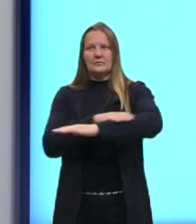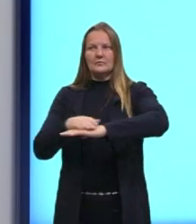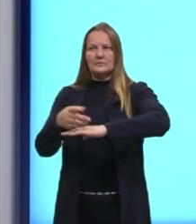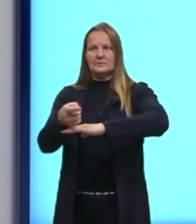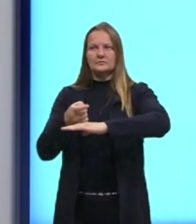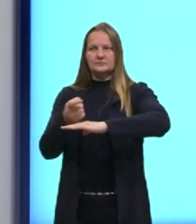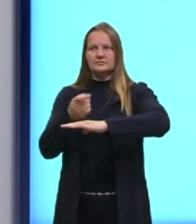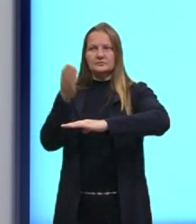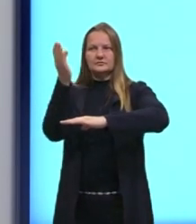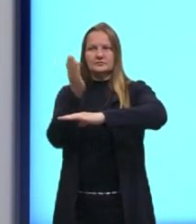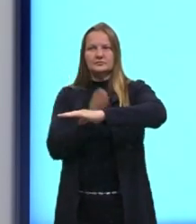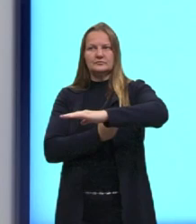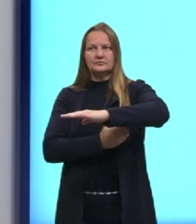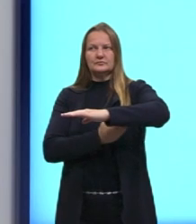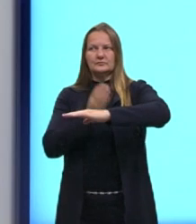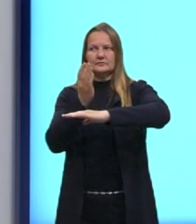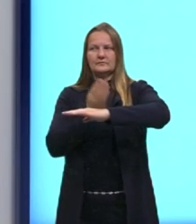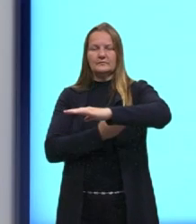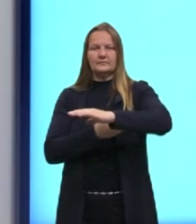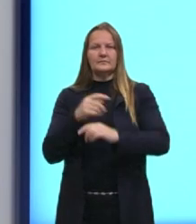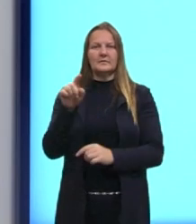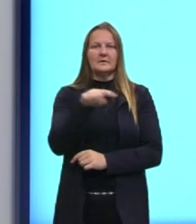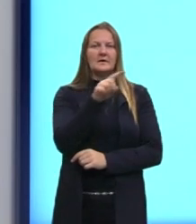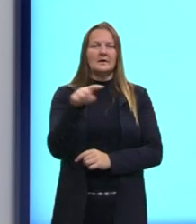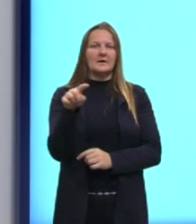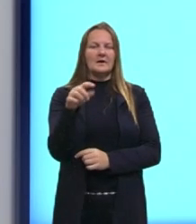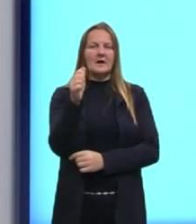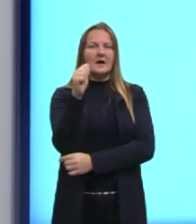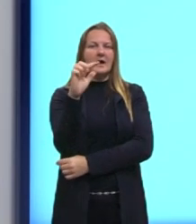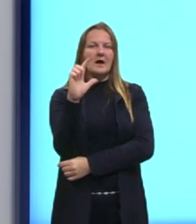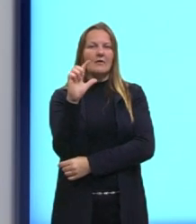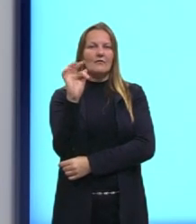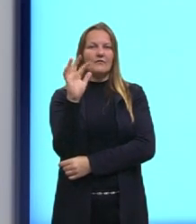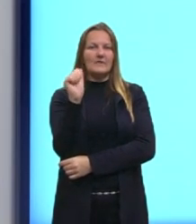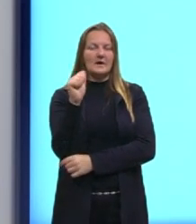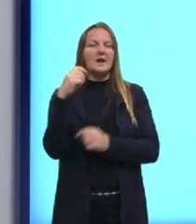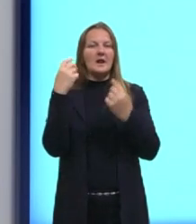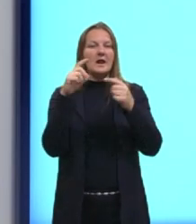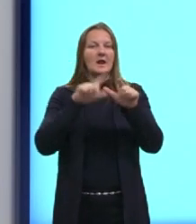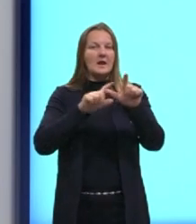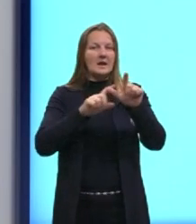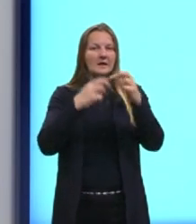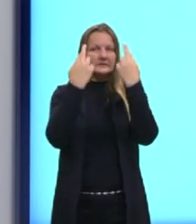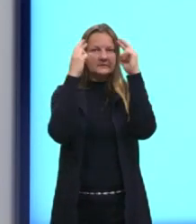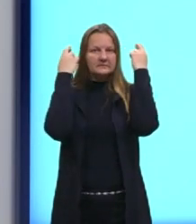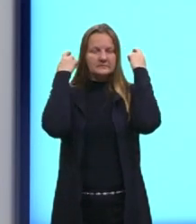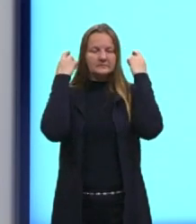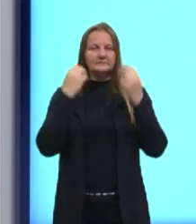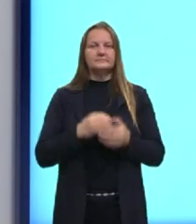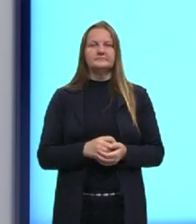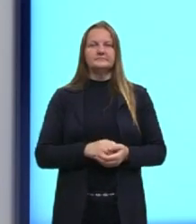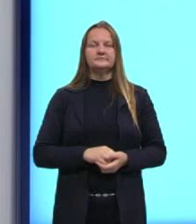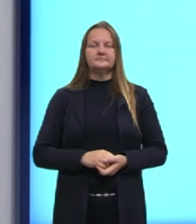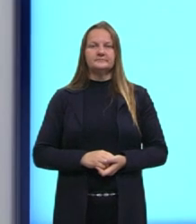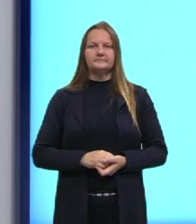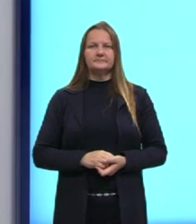representamos de ângulo alfa, né? Então, o M é igual à tangente desse ângulo alfa.